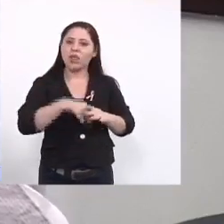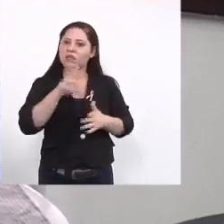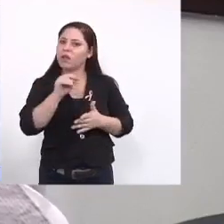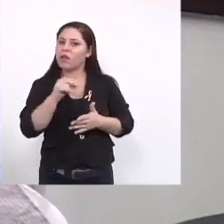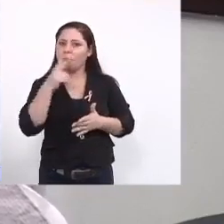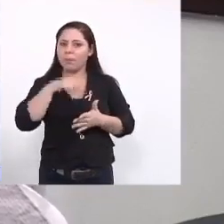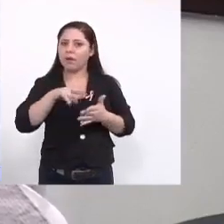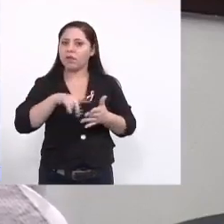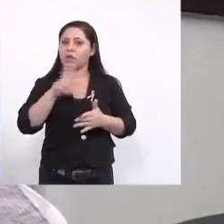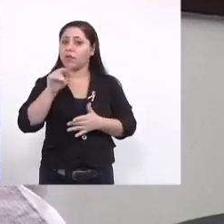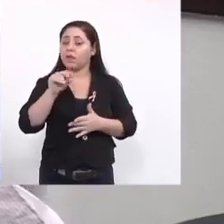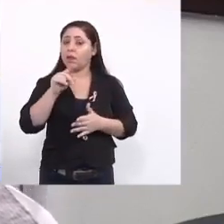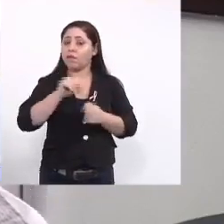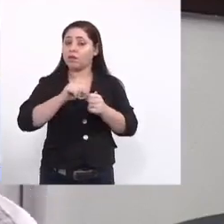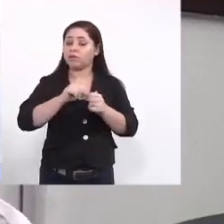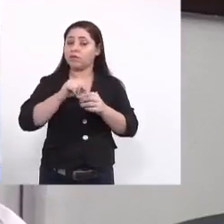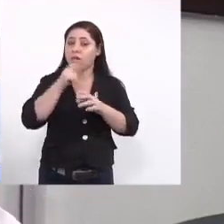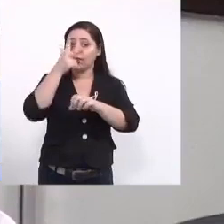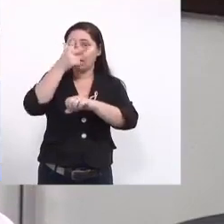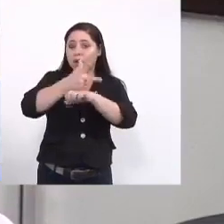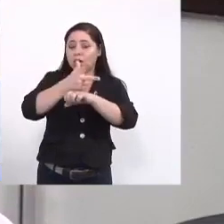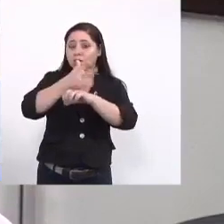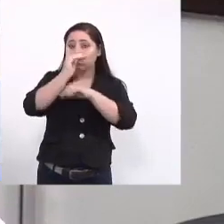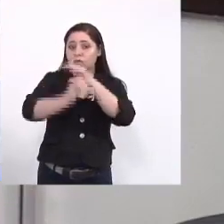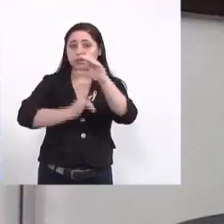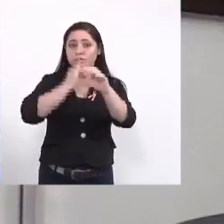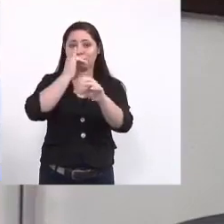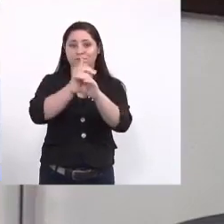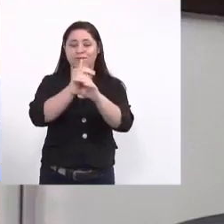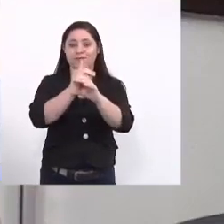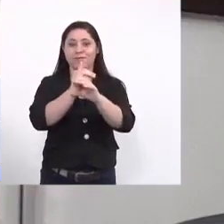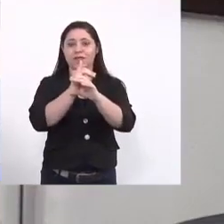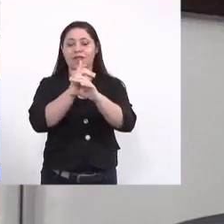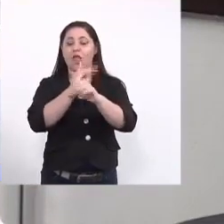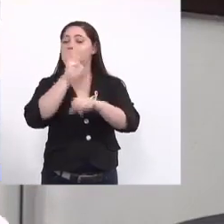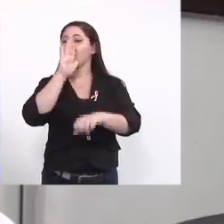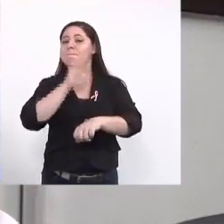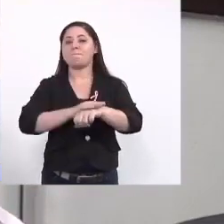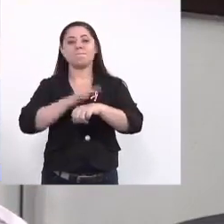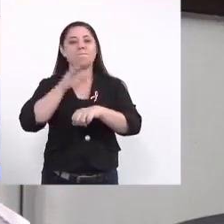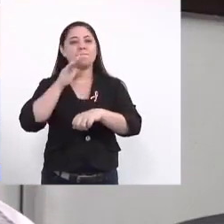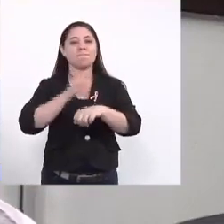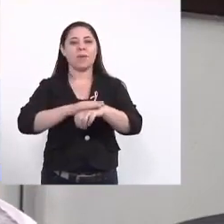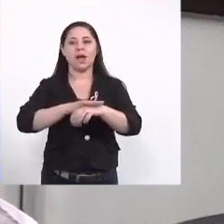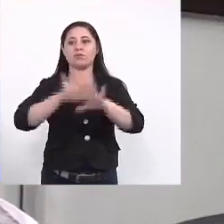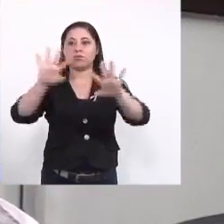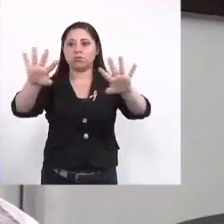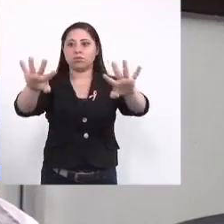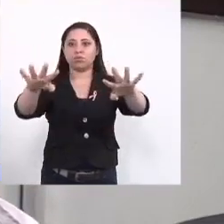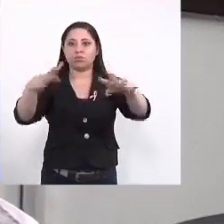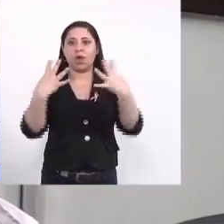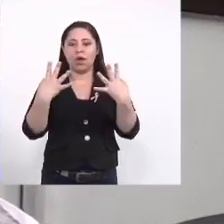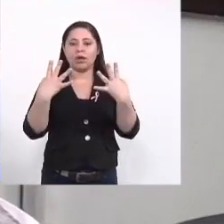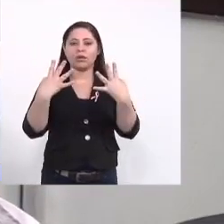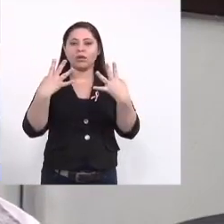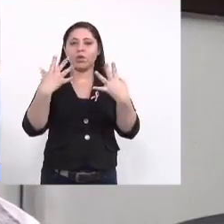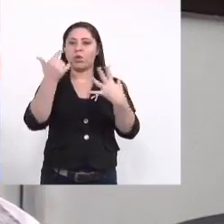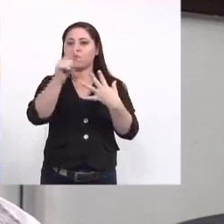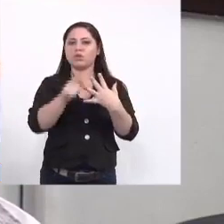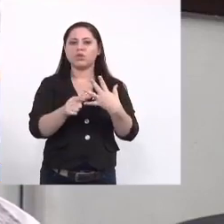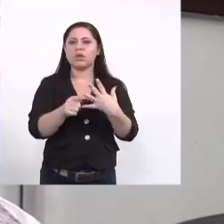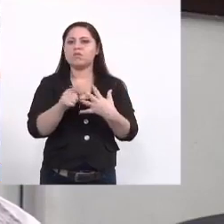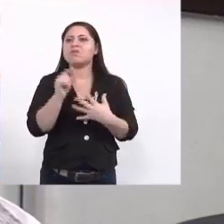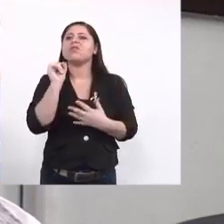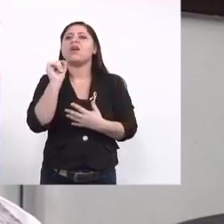vendo produz mídias em formato digital tem muito mais alcance quem hoje não tem um